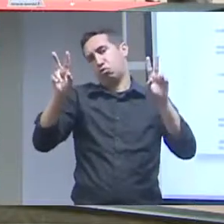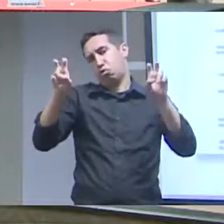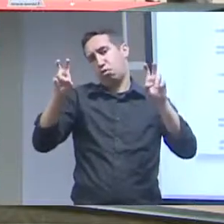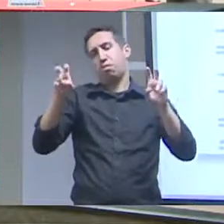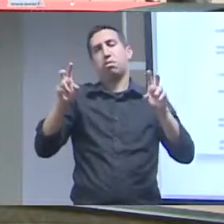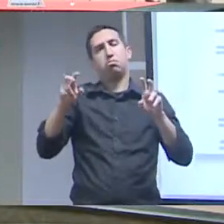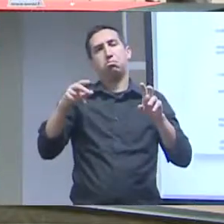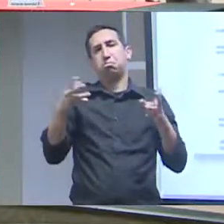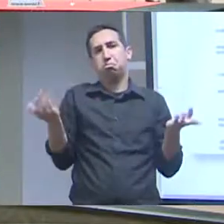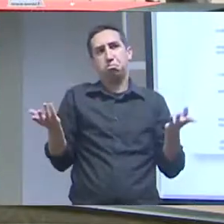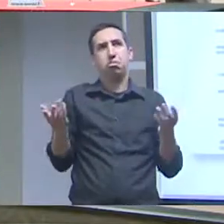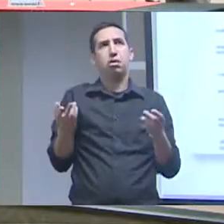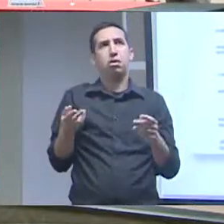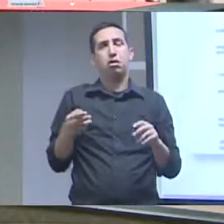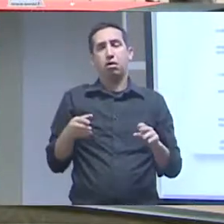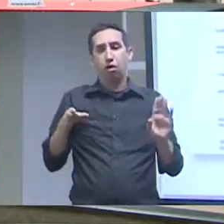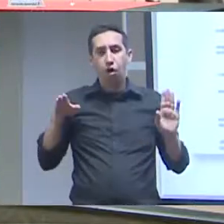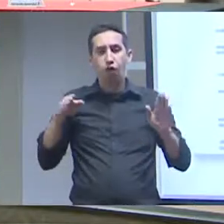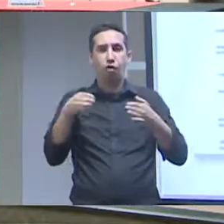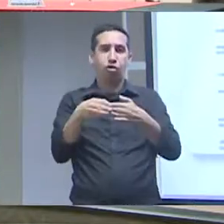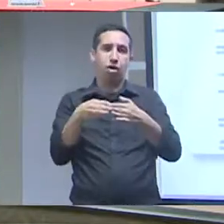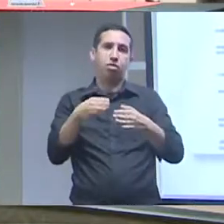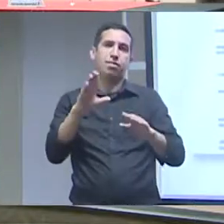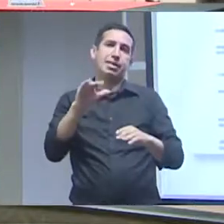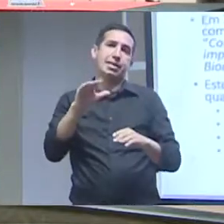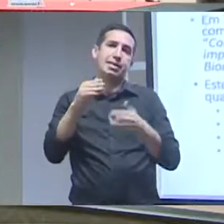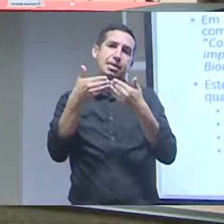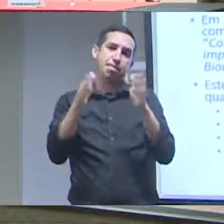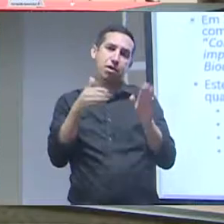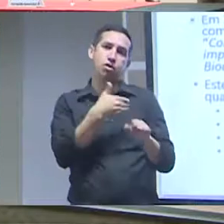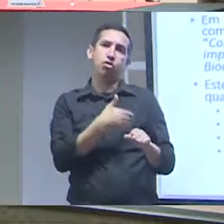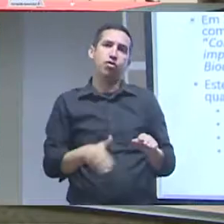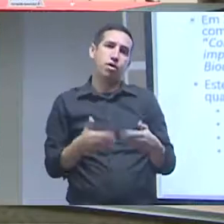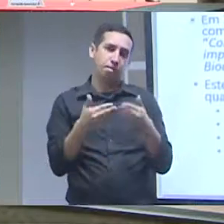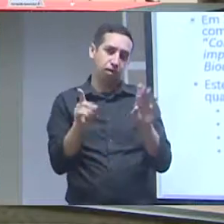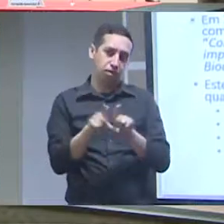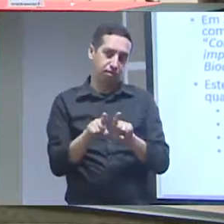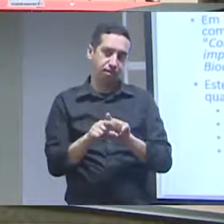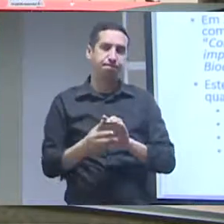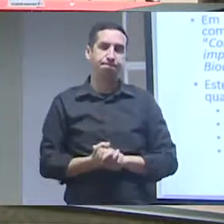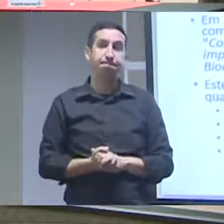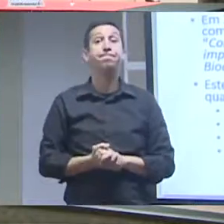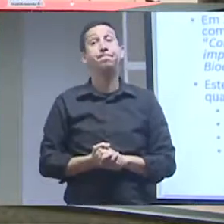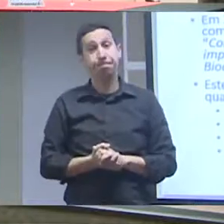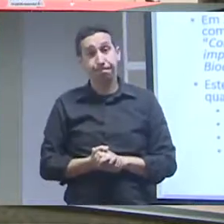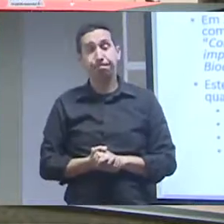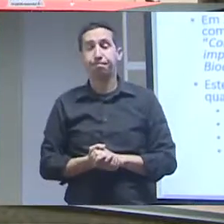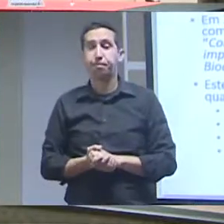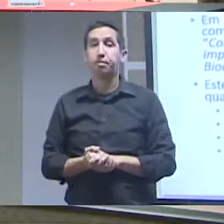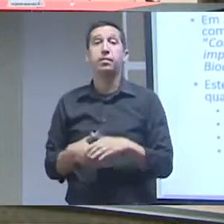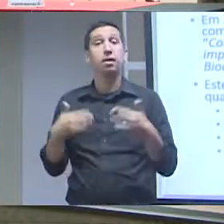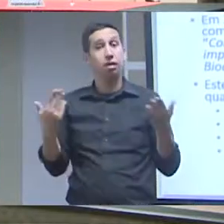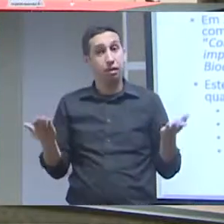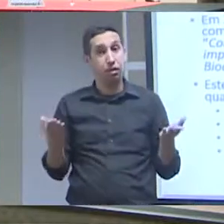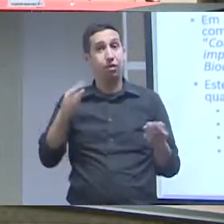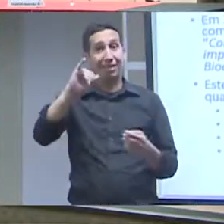realmente é outro em função de toda essa dinâmica voltada para a ciência aberta e dados abertos.